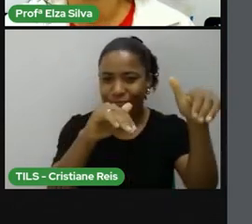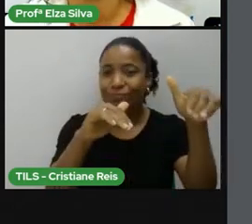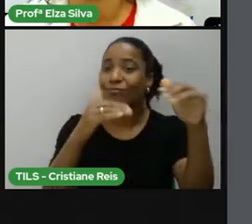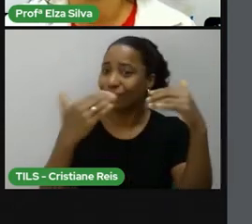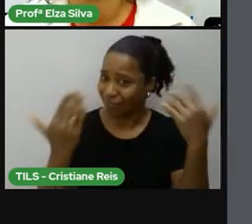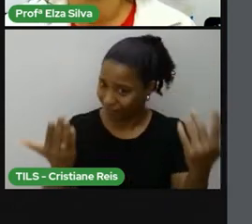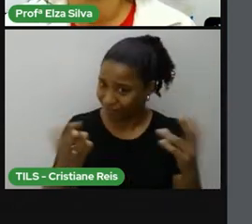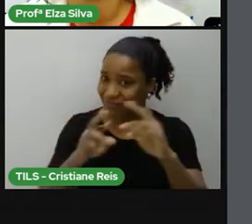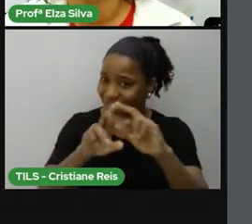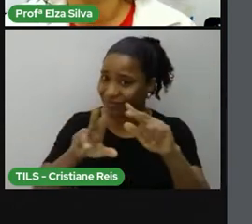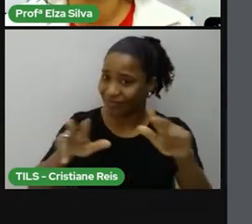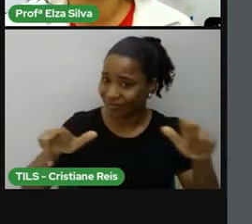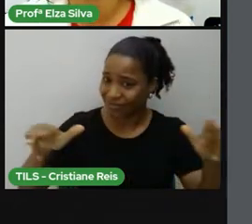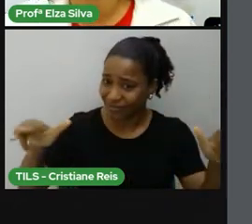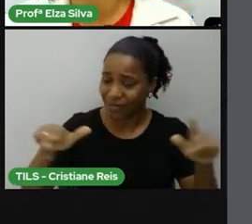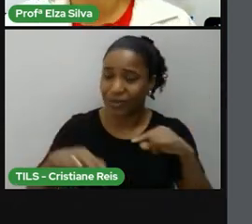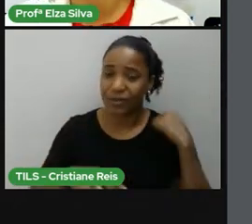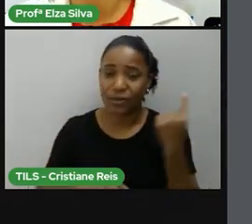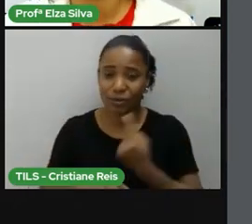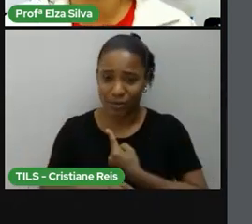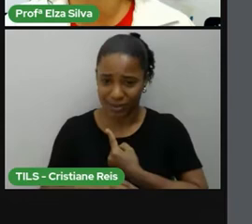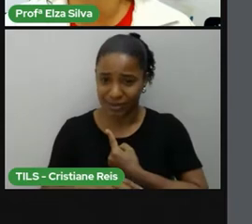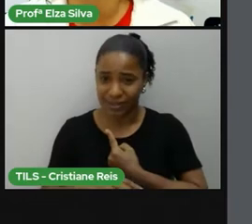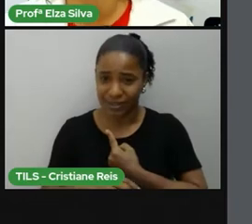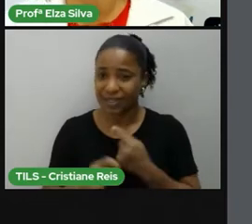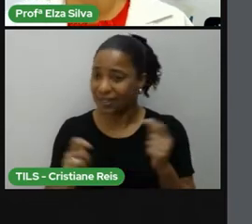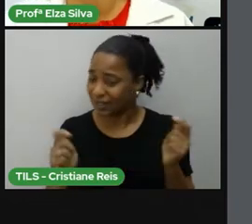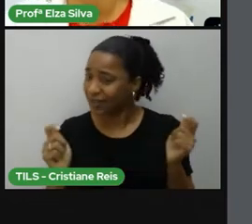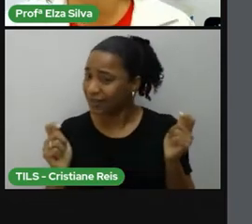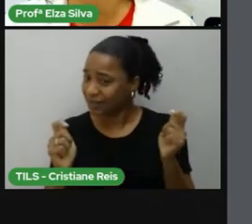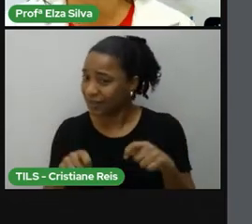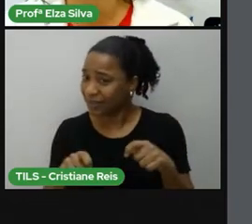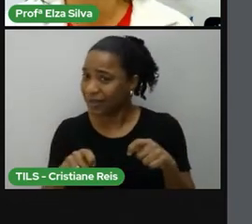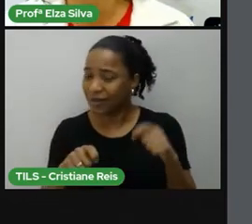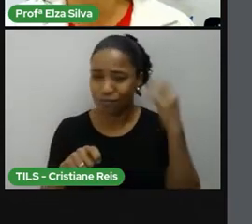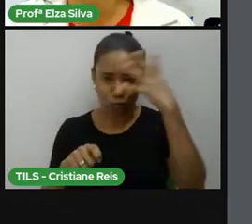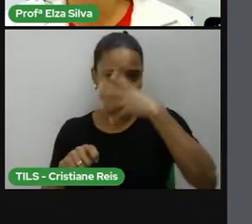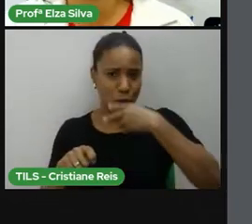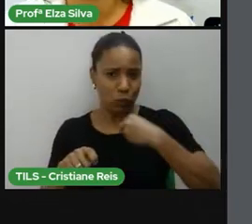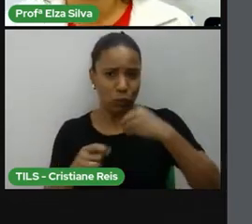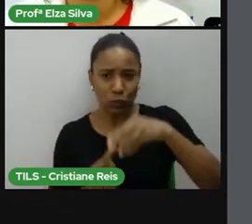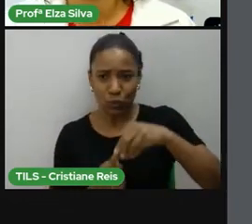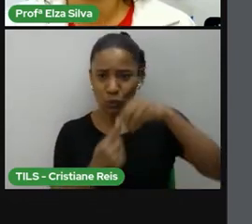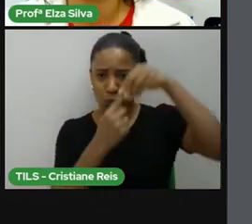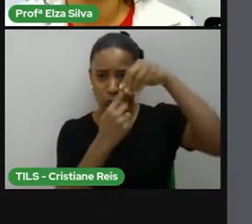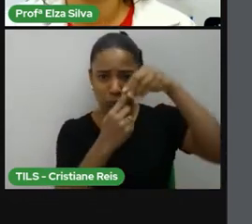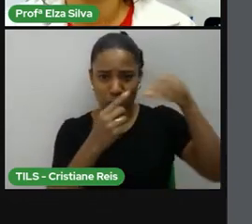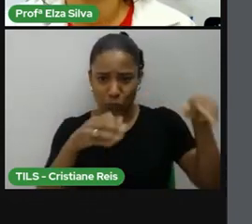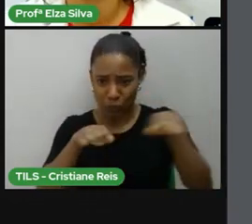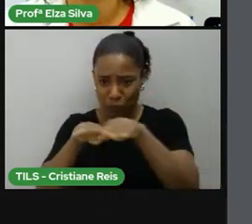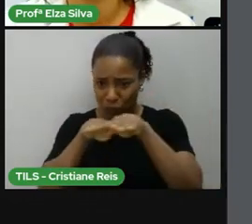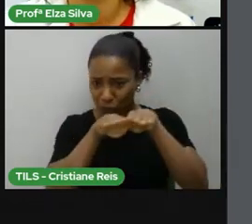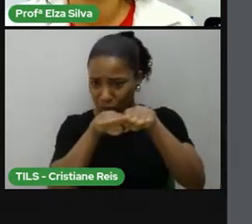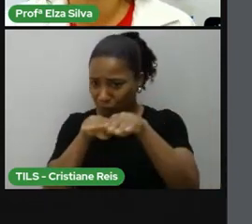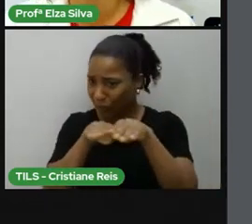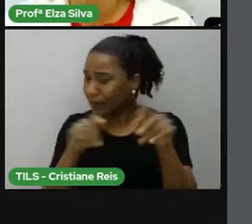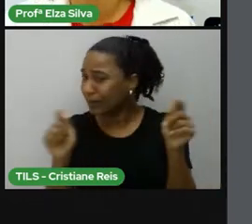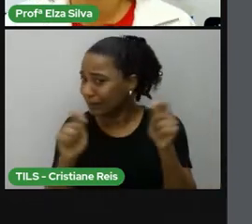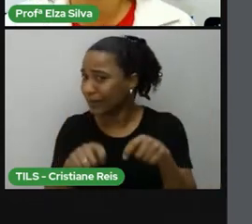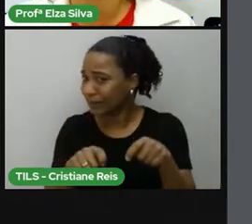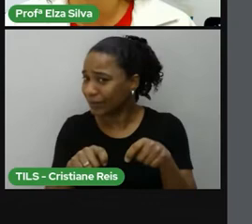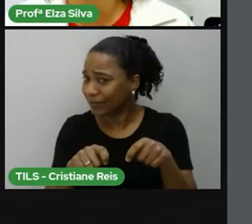possível nós determinarmos um padrão de beleza? é possível nós